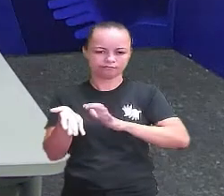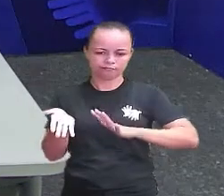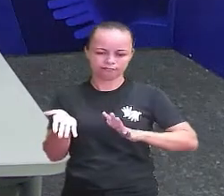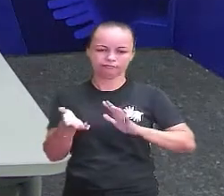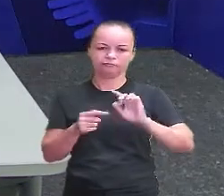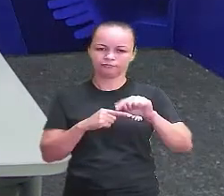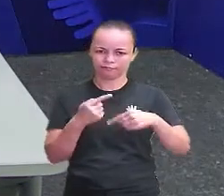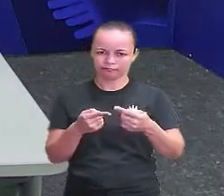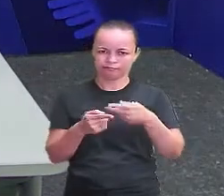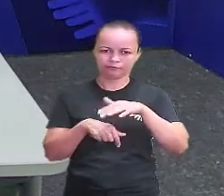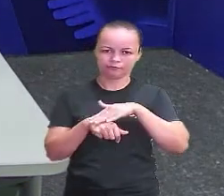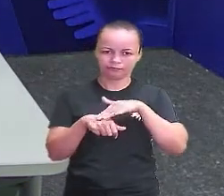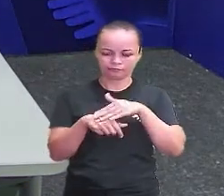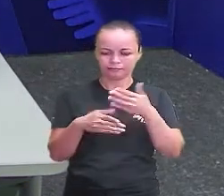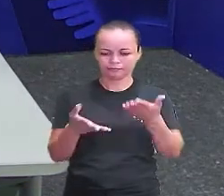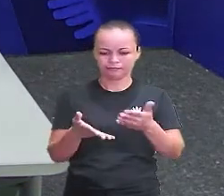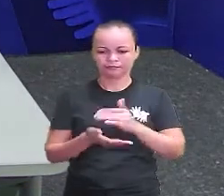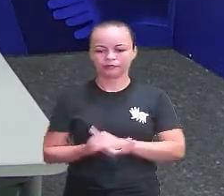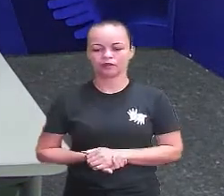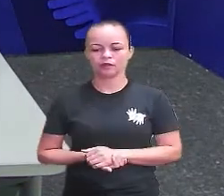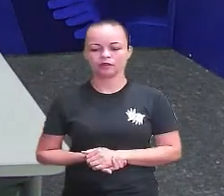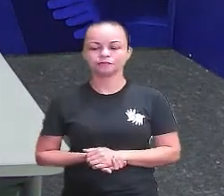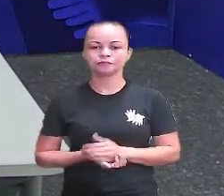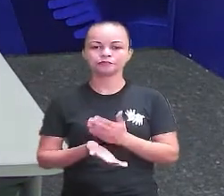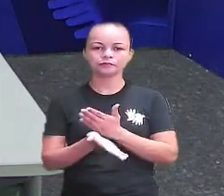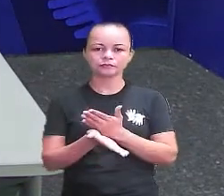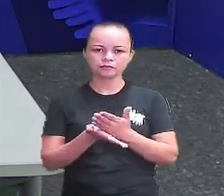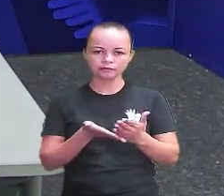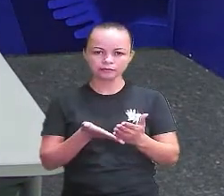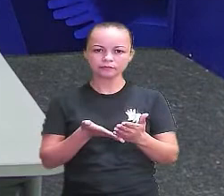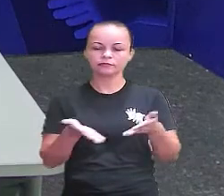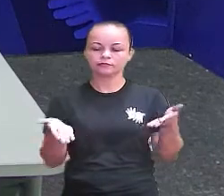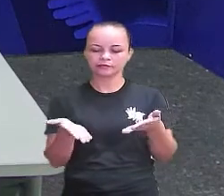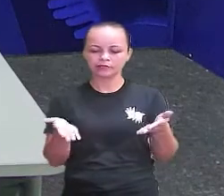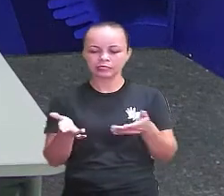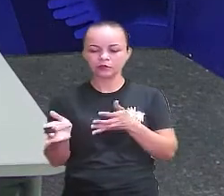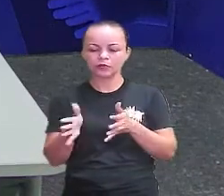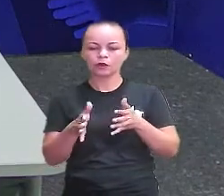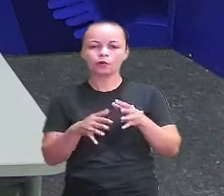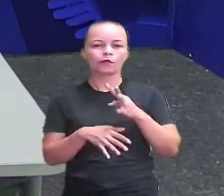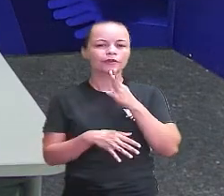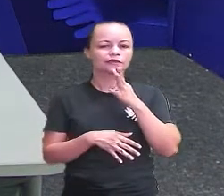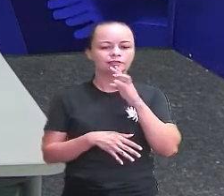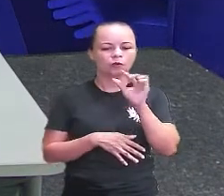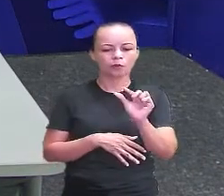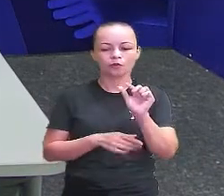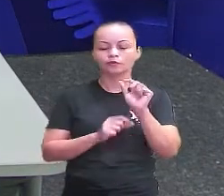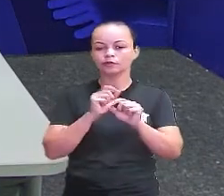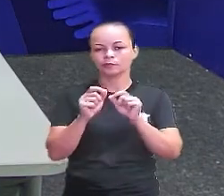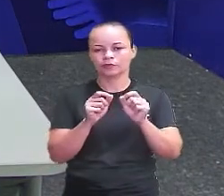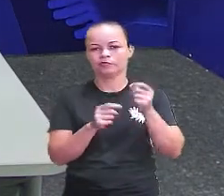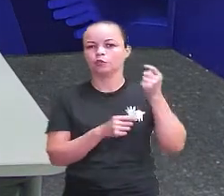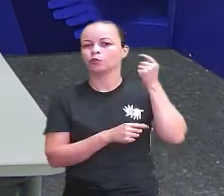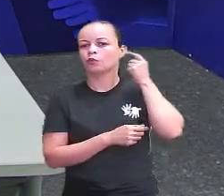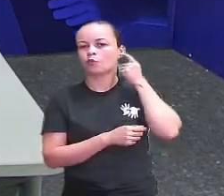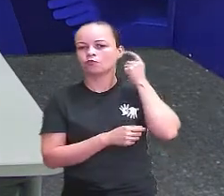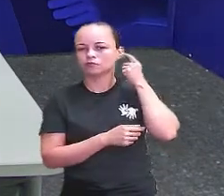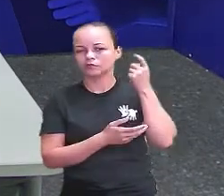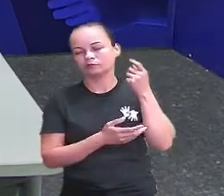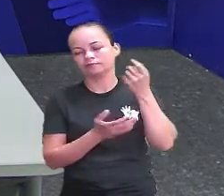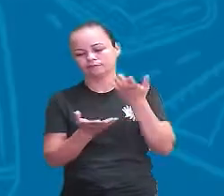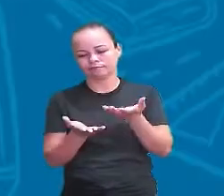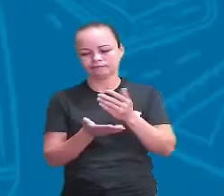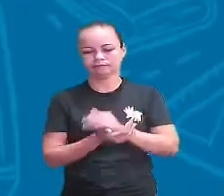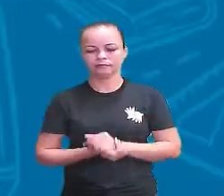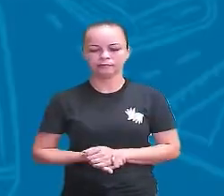bom? Então, bora lá. Bora começar a conhecer um pouquinho sobre nosso ouvido, sobre a nossa audição. E